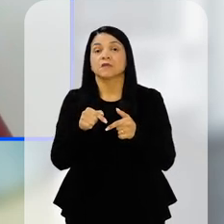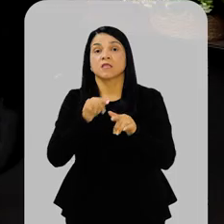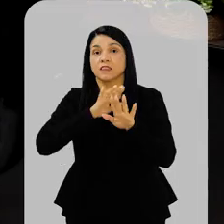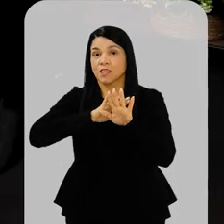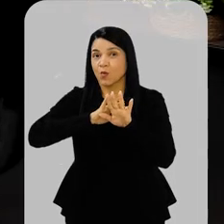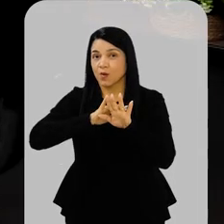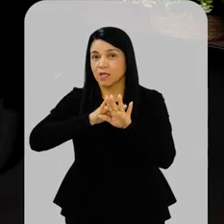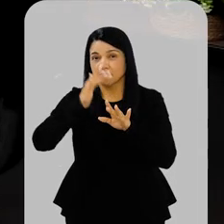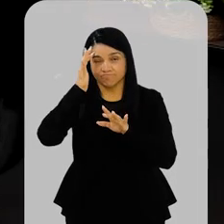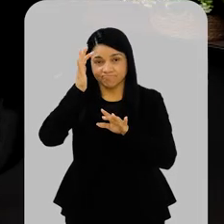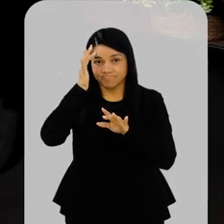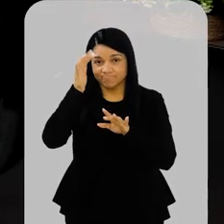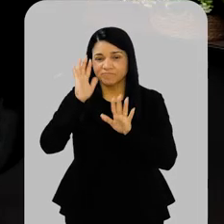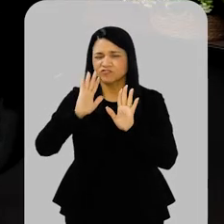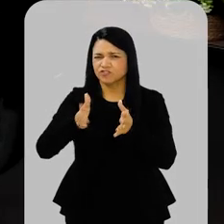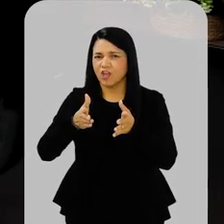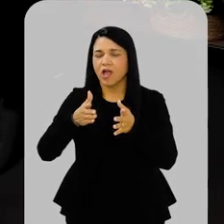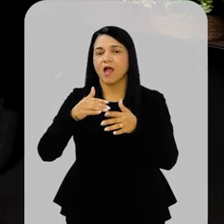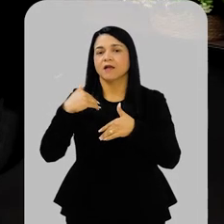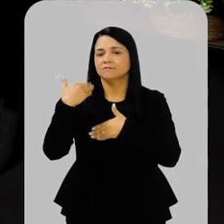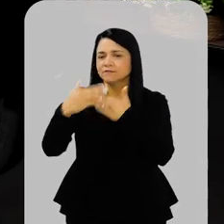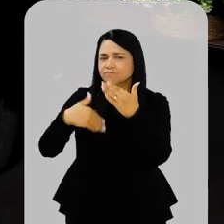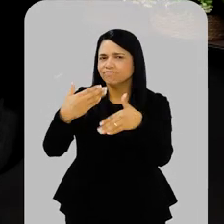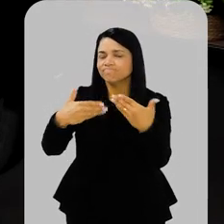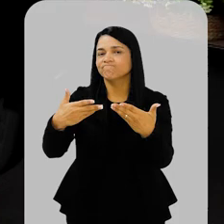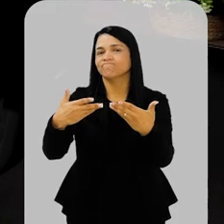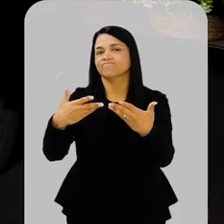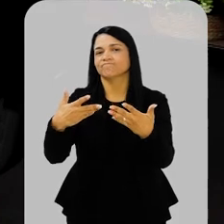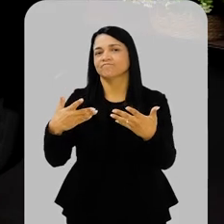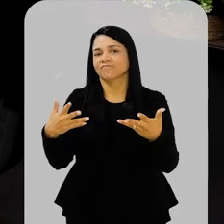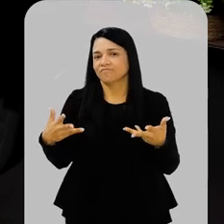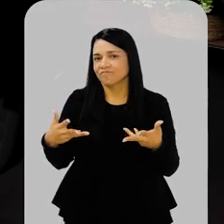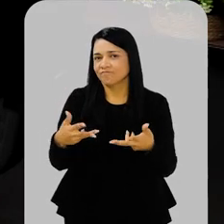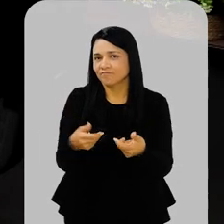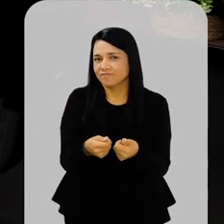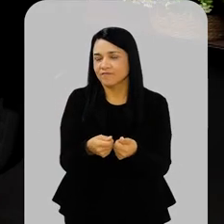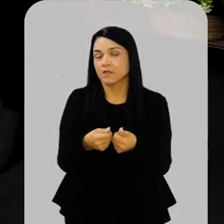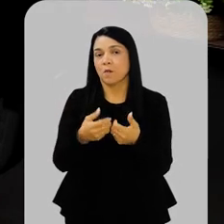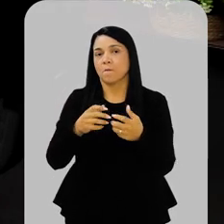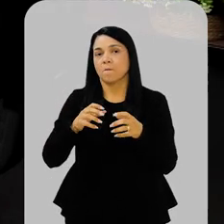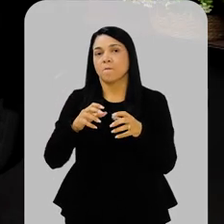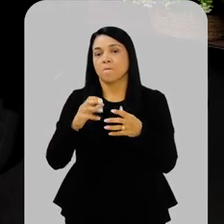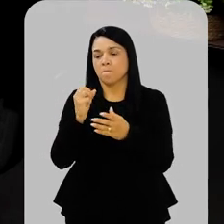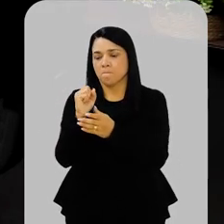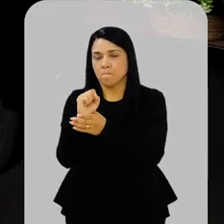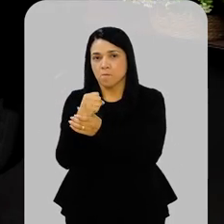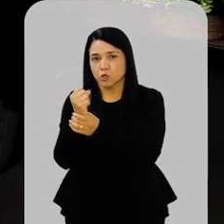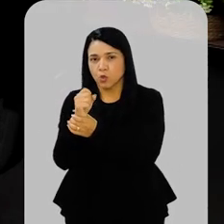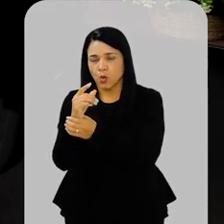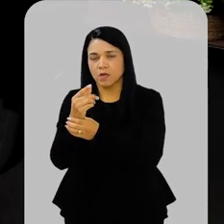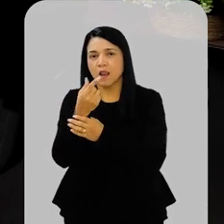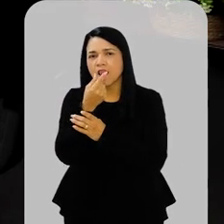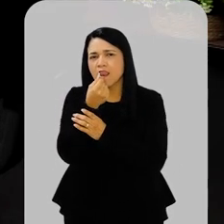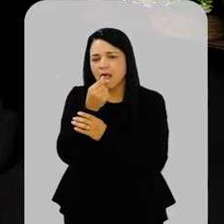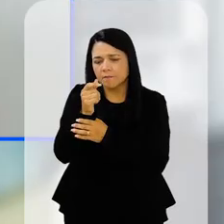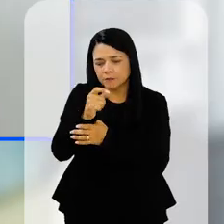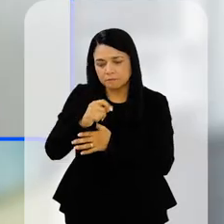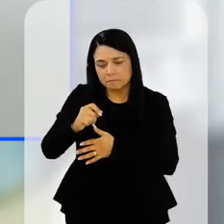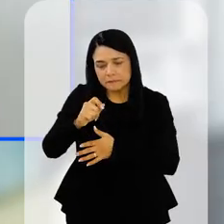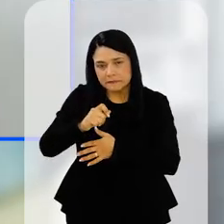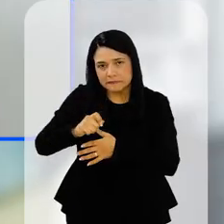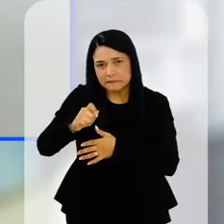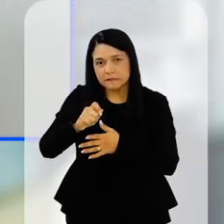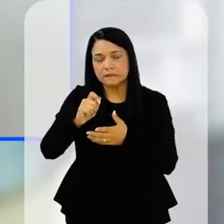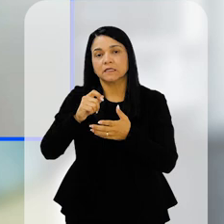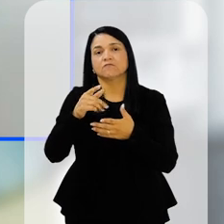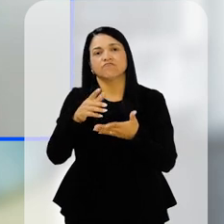teoria, já passou pelo desenvolvimento dessas outras coisas, que são funções motoras, precisa conseguir segurar o lápis, então, por isso